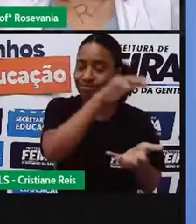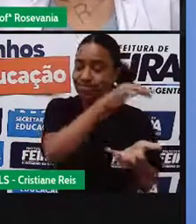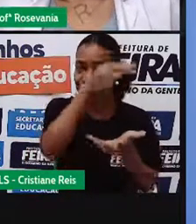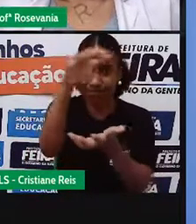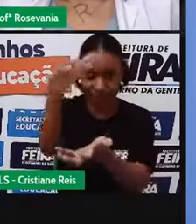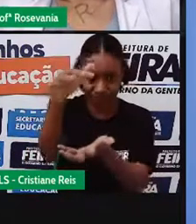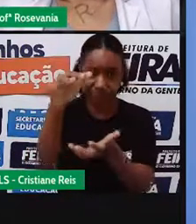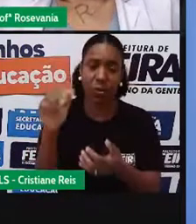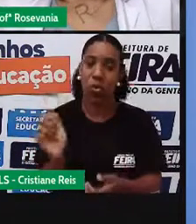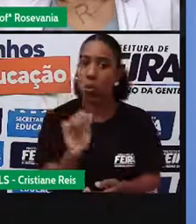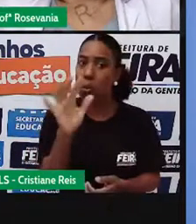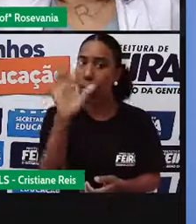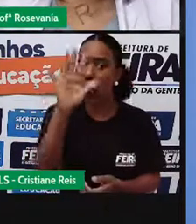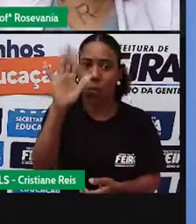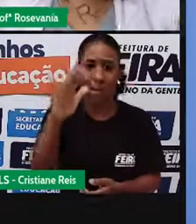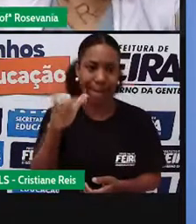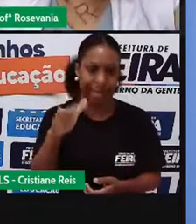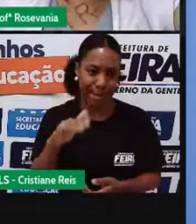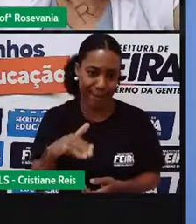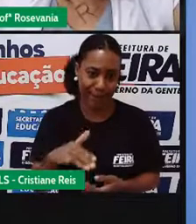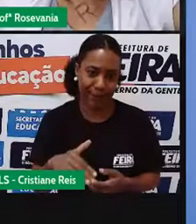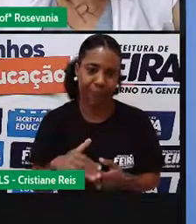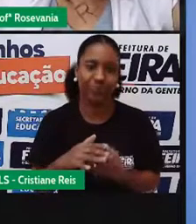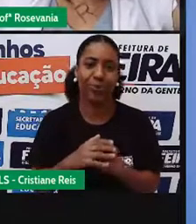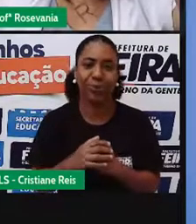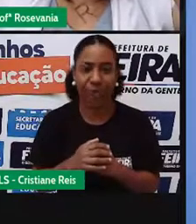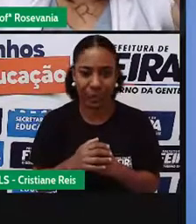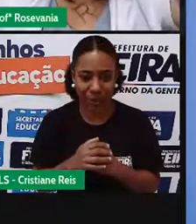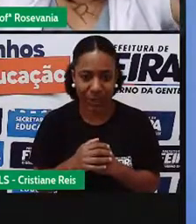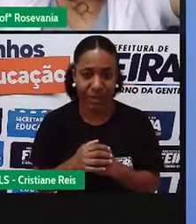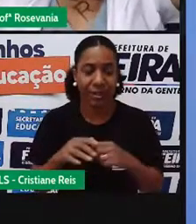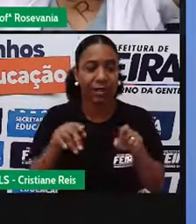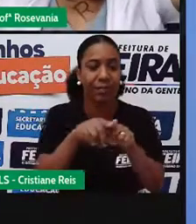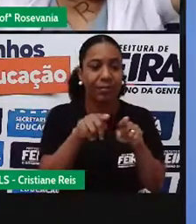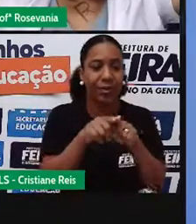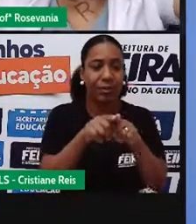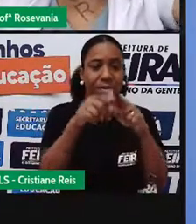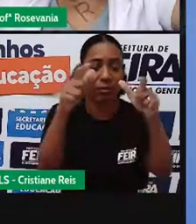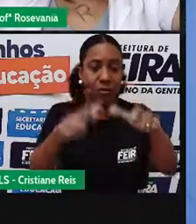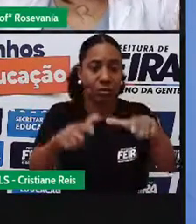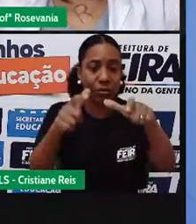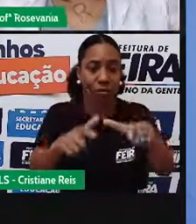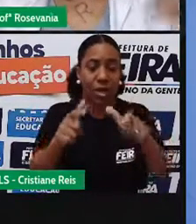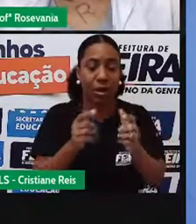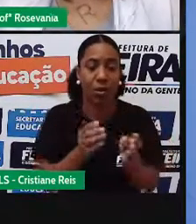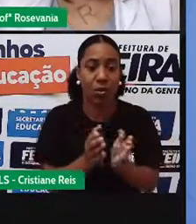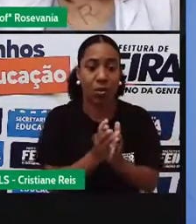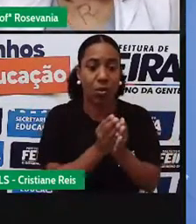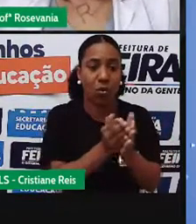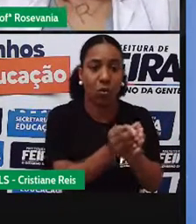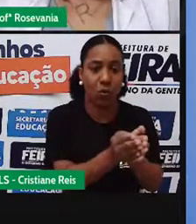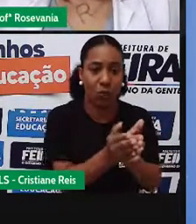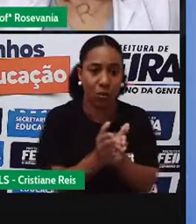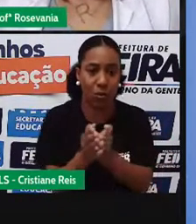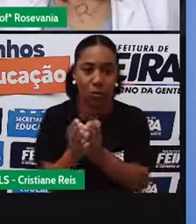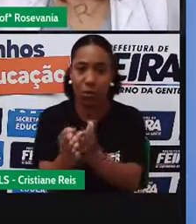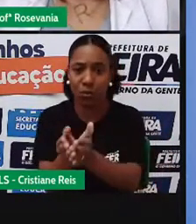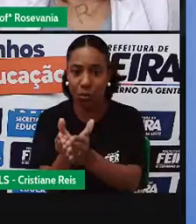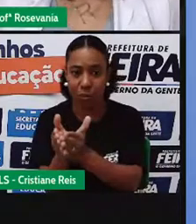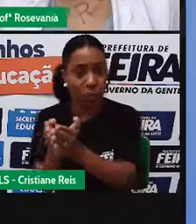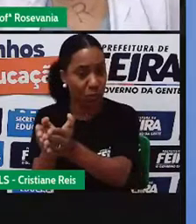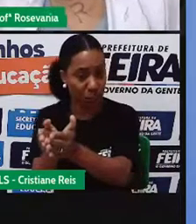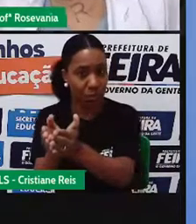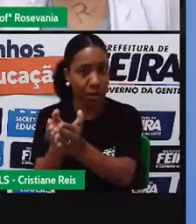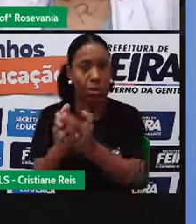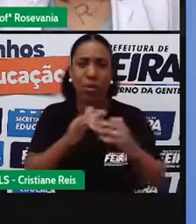um pouco o valor desse transporte aí. E as áreas portuárias, né, movimenta muito a economia, principalmente aqui no